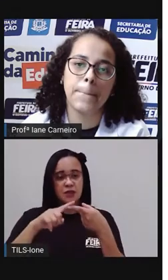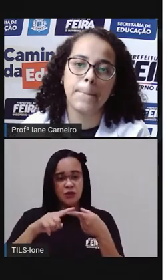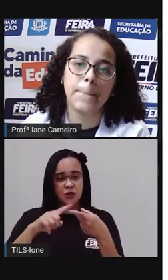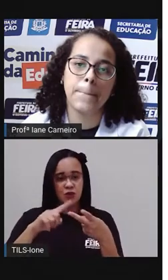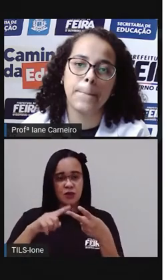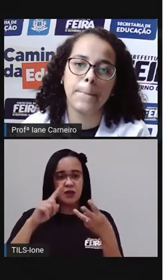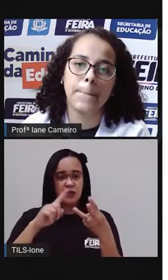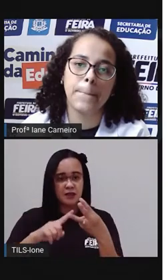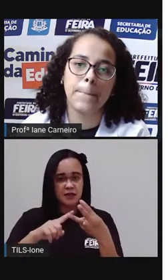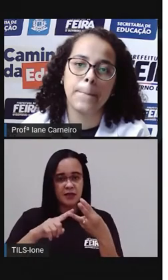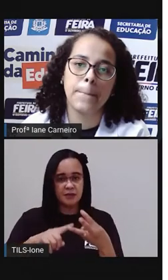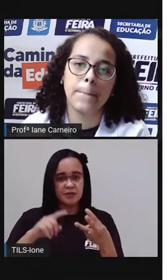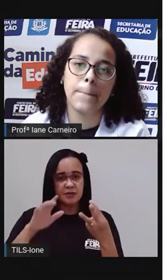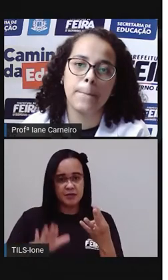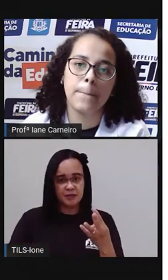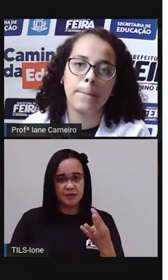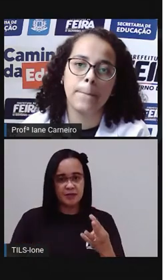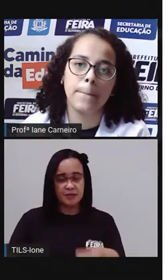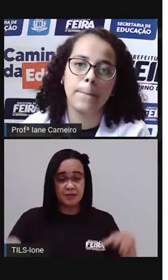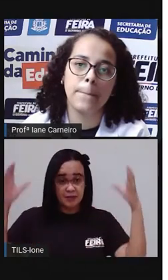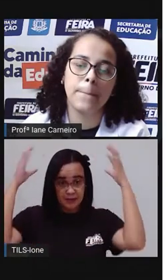é dois, é três É um,